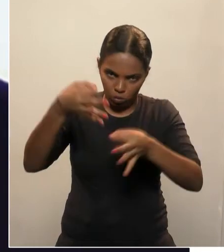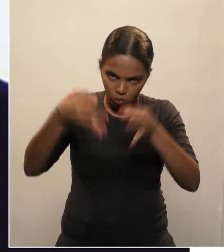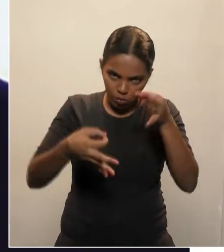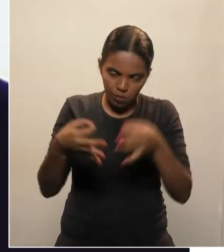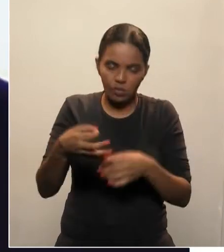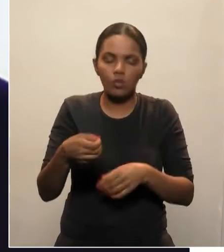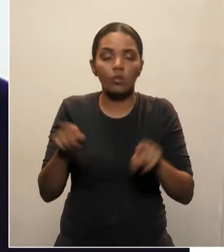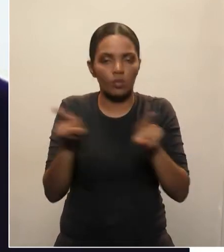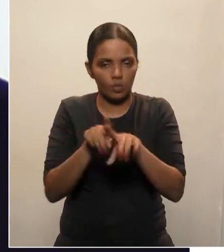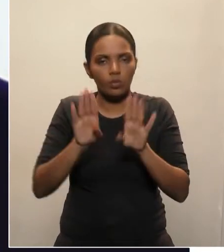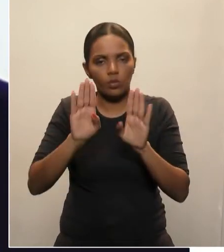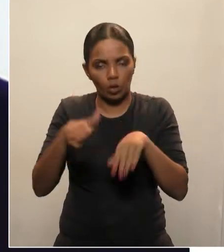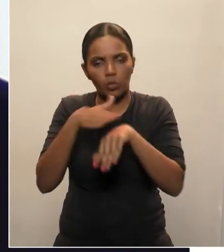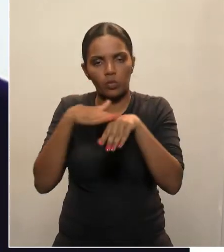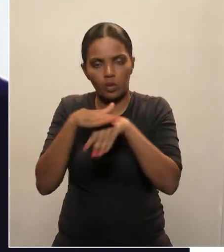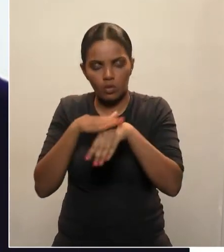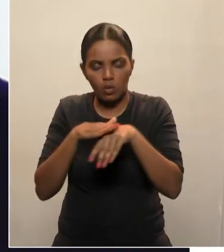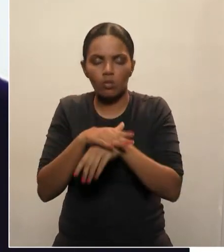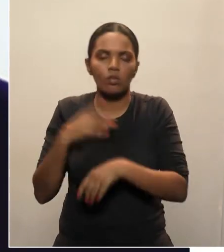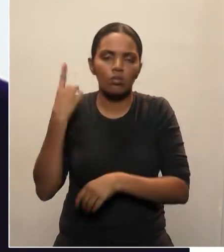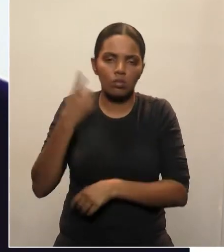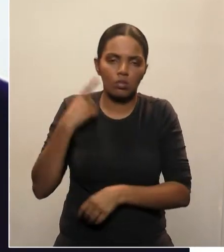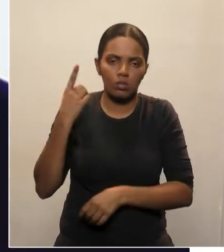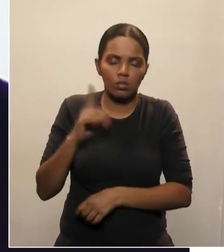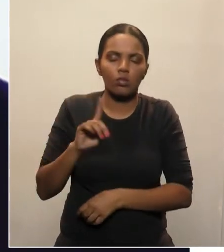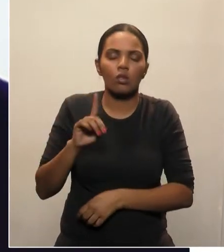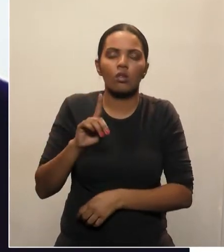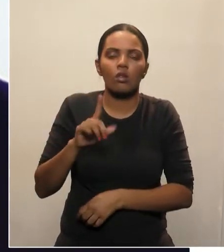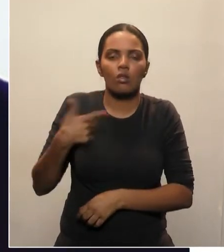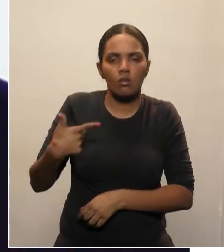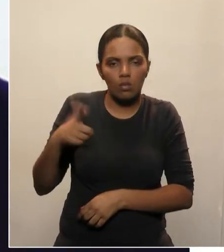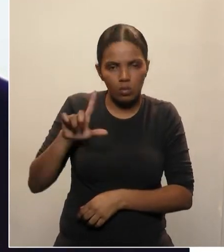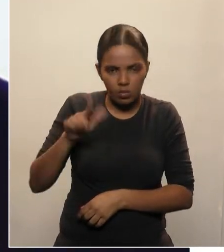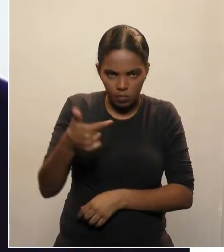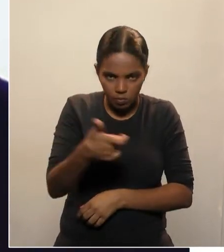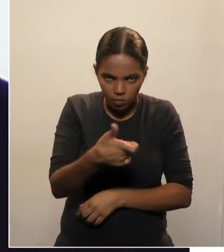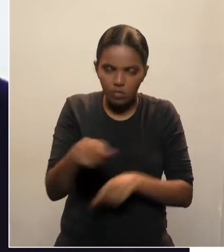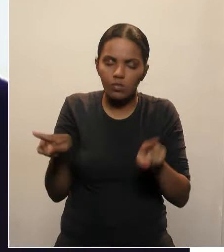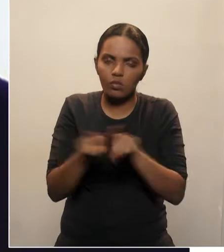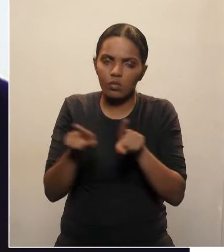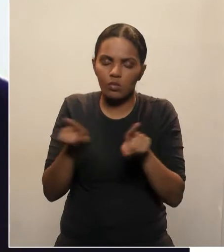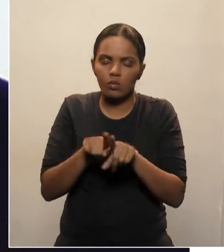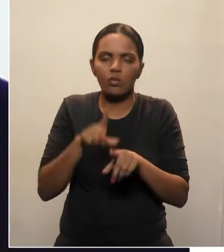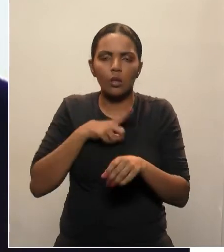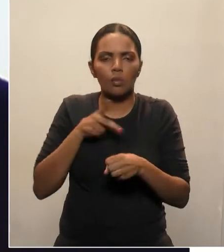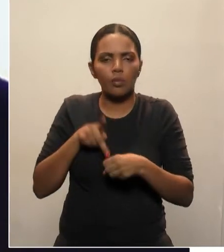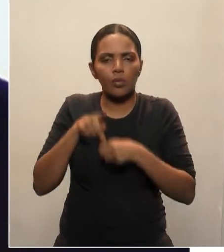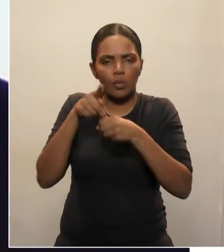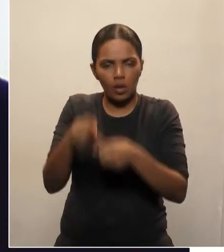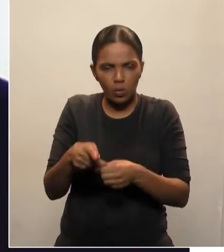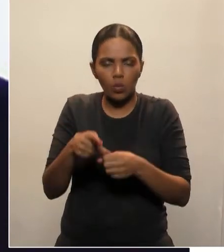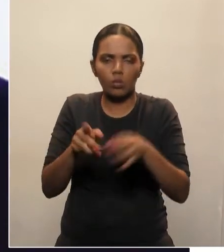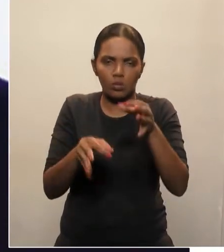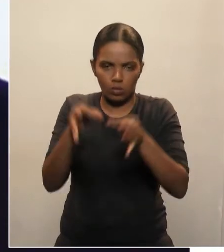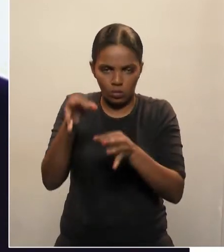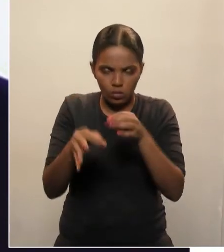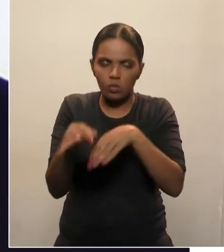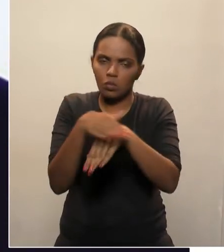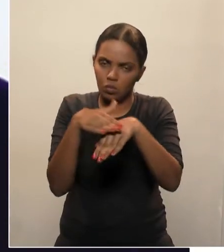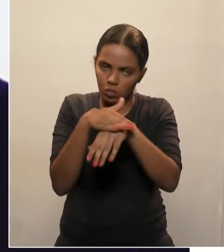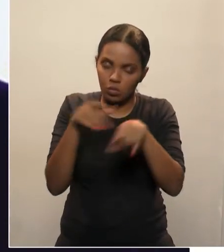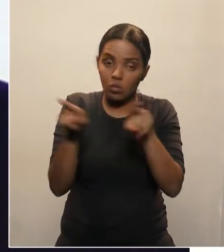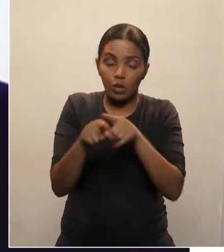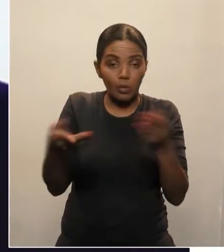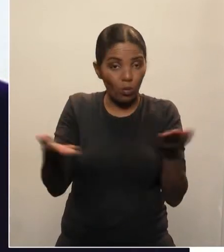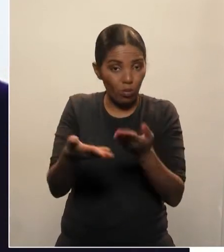com o doutor Esfódia, que é procurador-geral do Ministério Público. E a pauta com o presidente Xisto, com o desembargador Xisto,